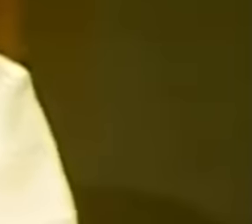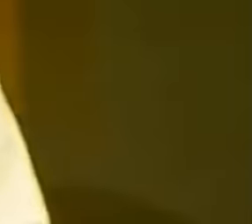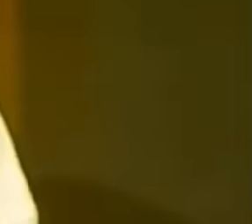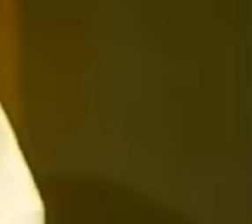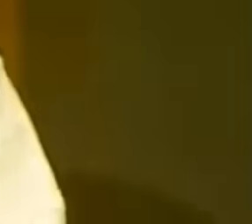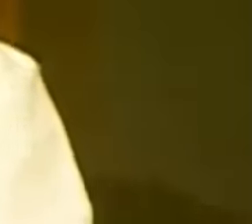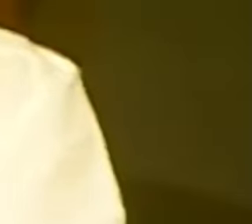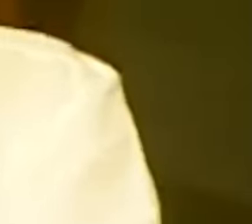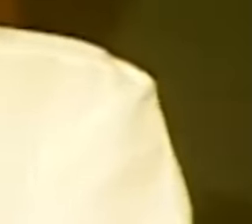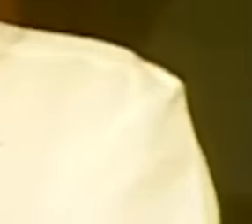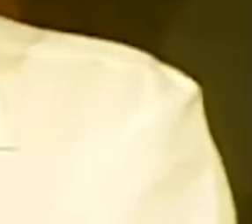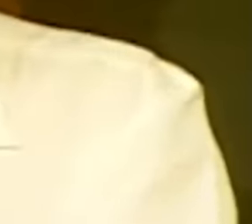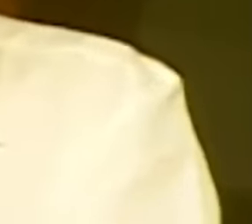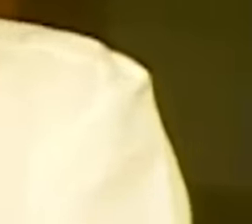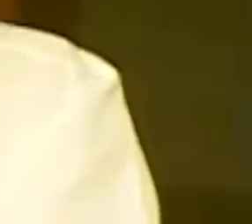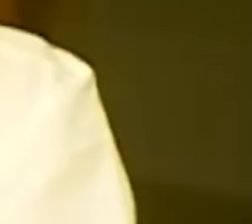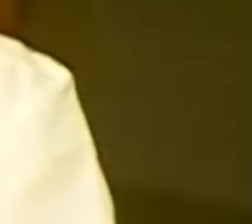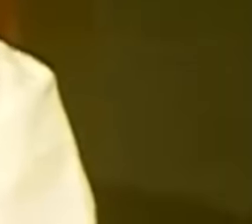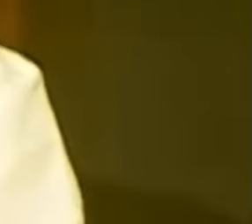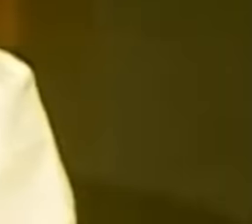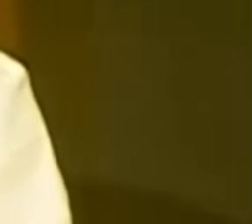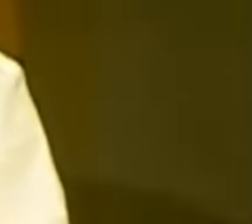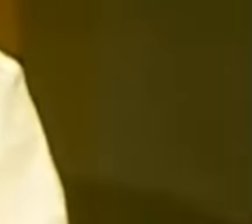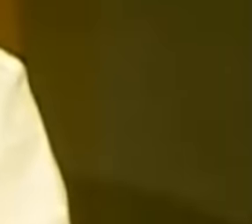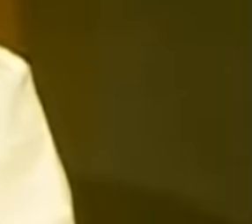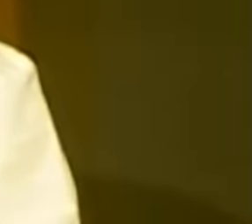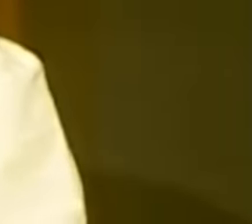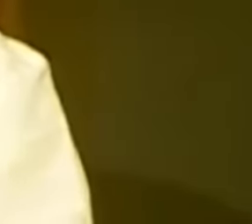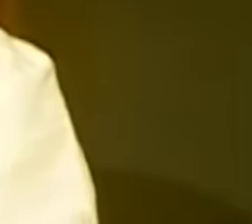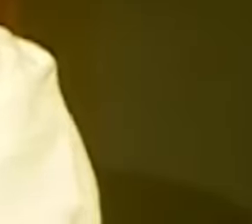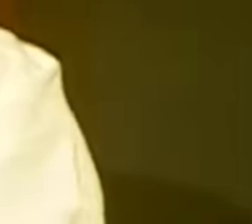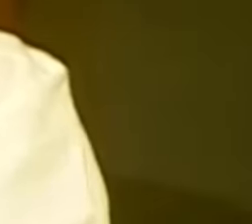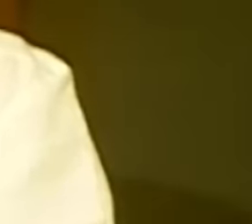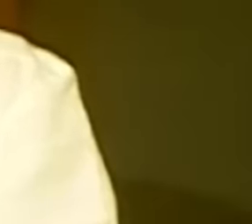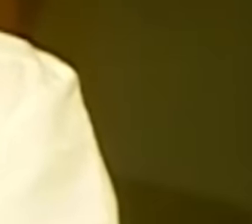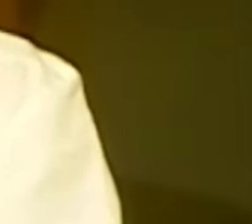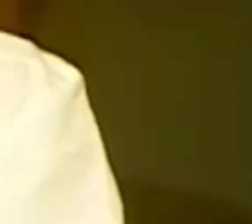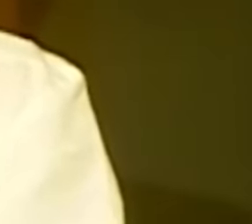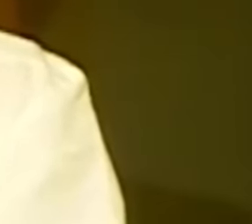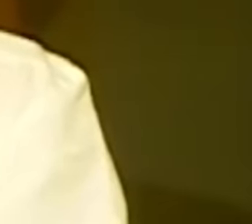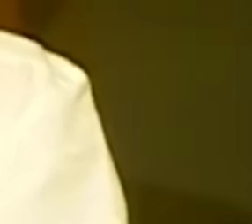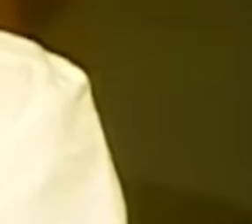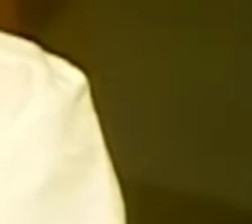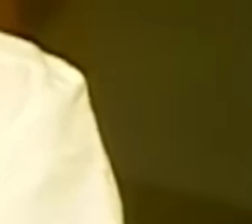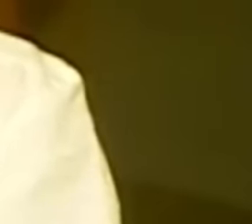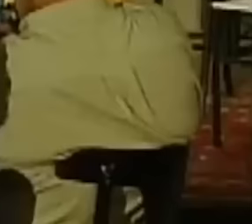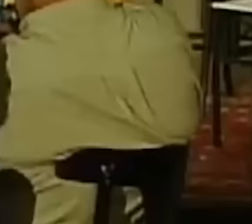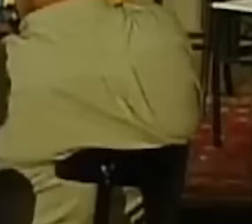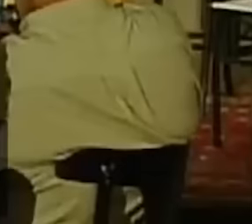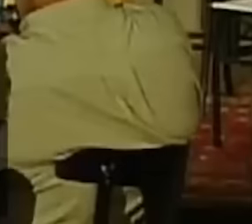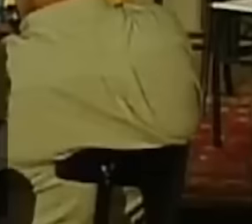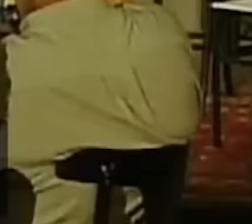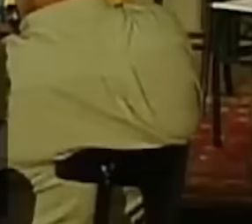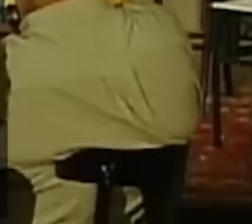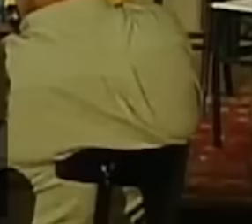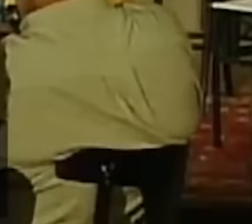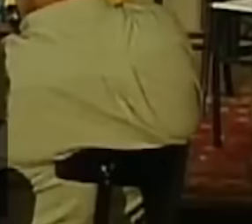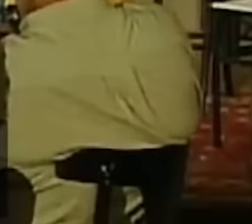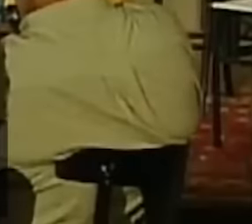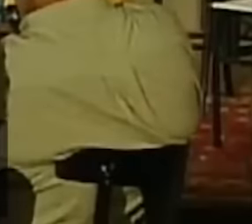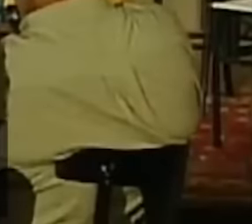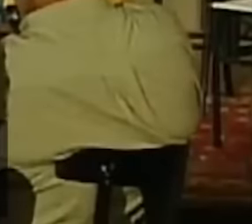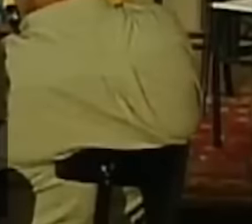uma moça seduzida por Dom Juan tem esse espaço marcado para sempre não vai amar mas ninguém está ali cuidada agora